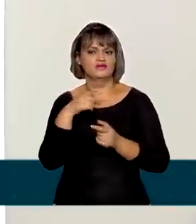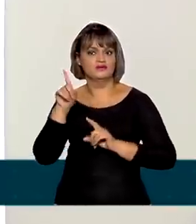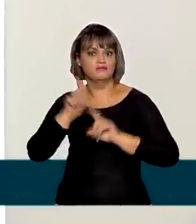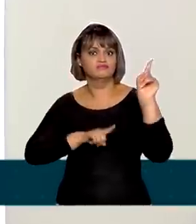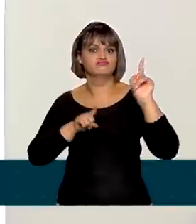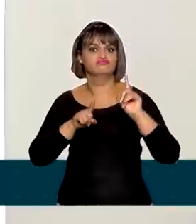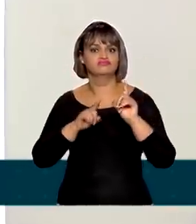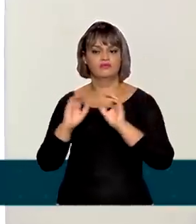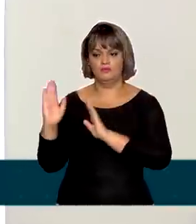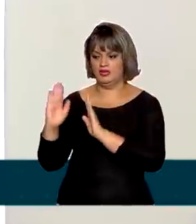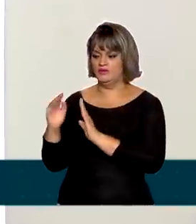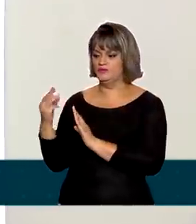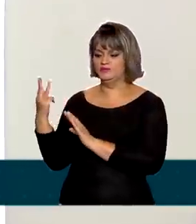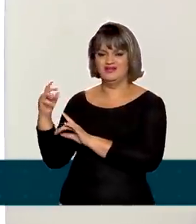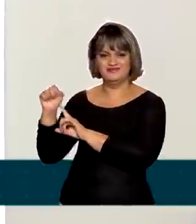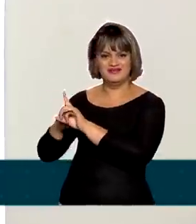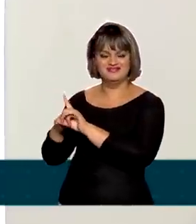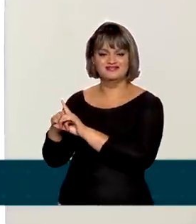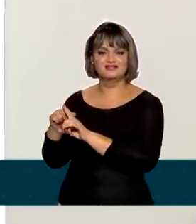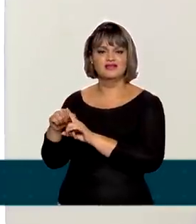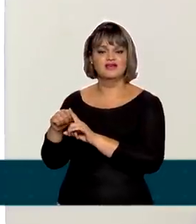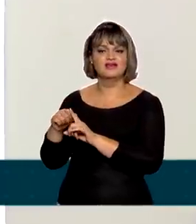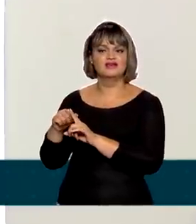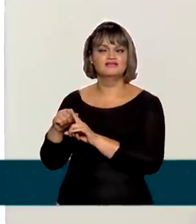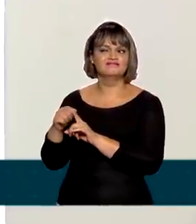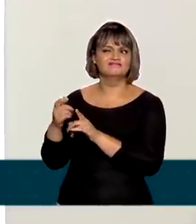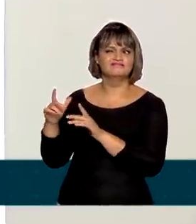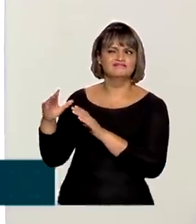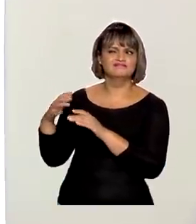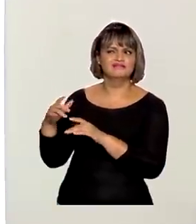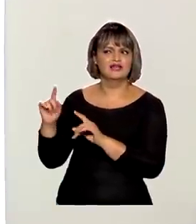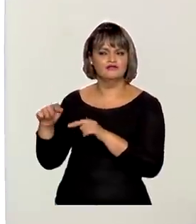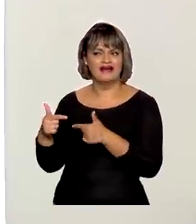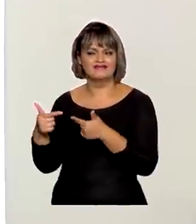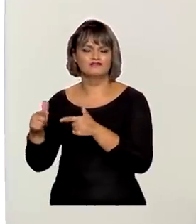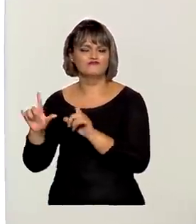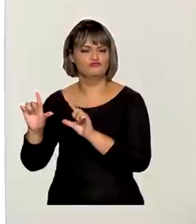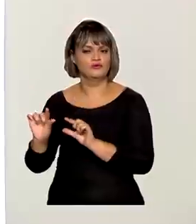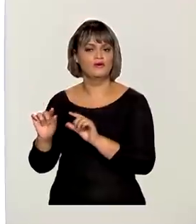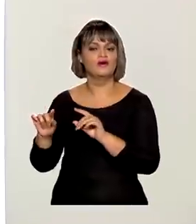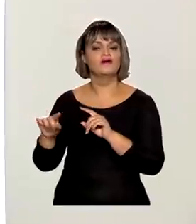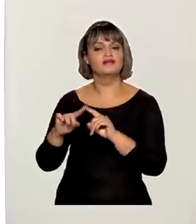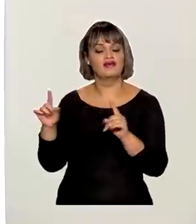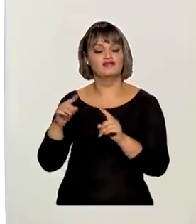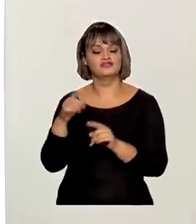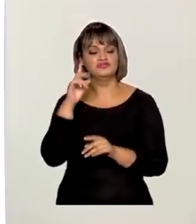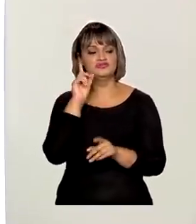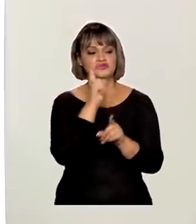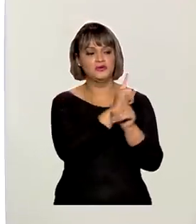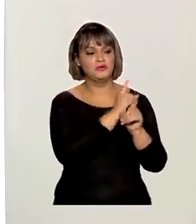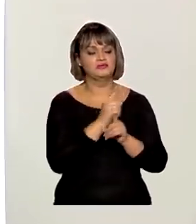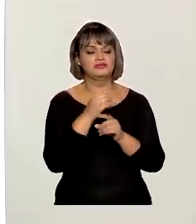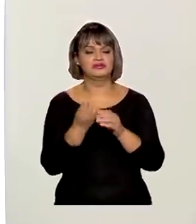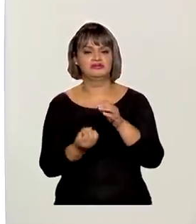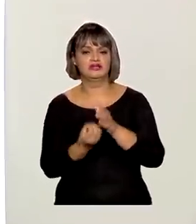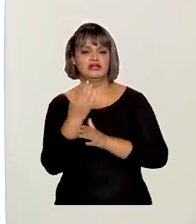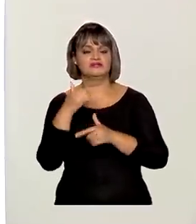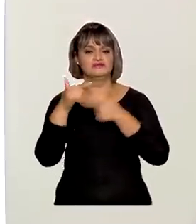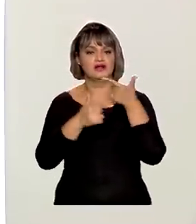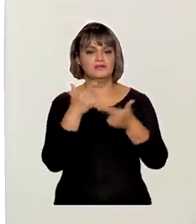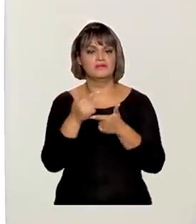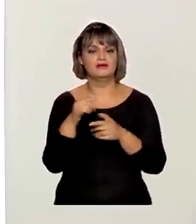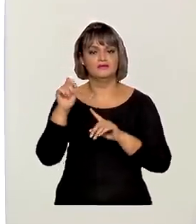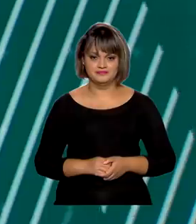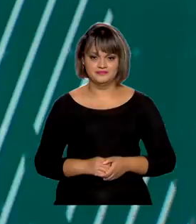do terceiro trimestre começa a perder um pouco do impulso. E, aí, então, também isso se reflete na geração de empregos em